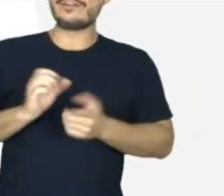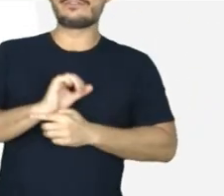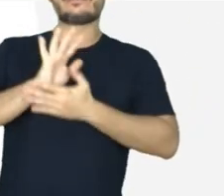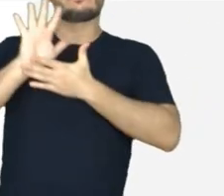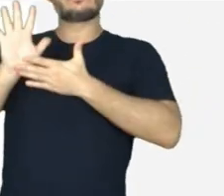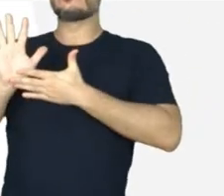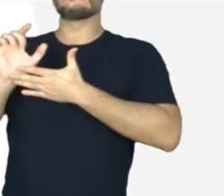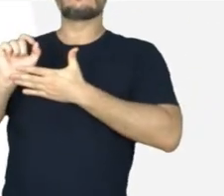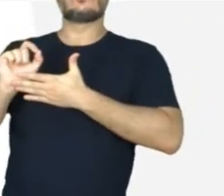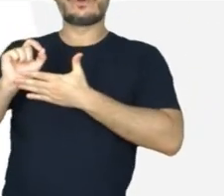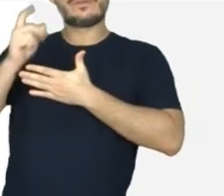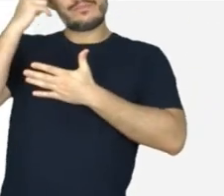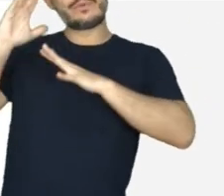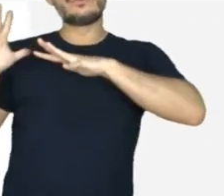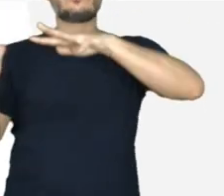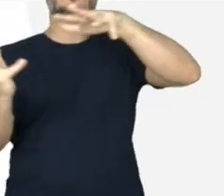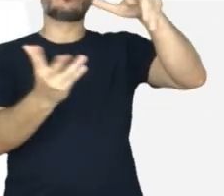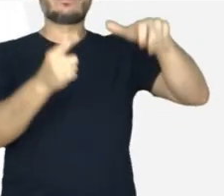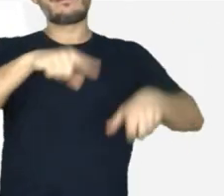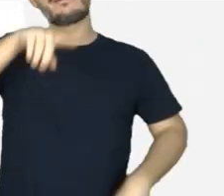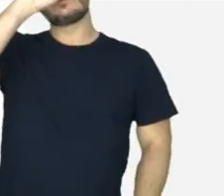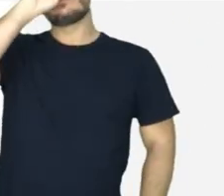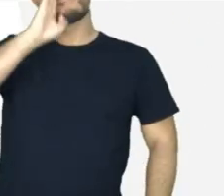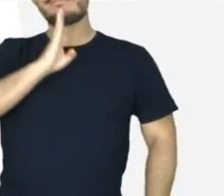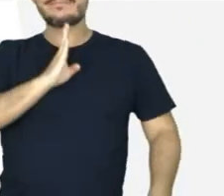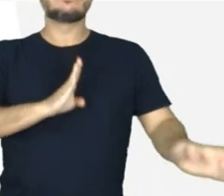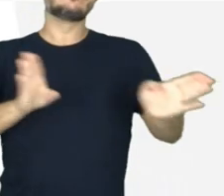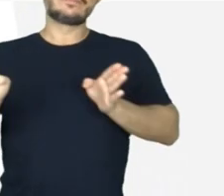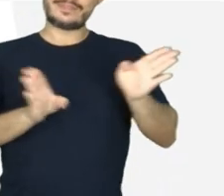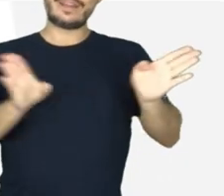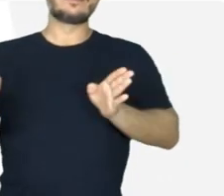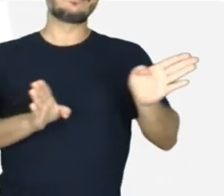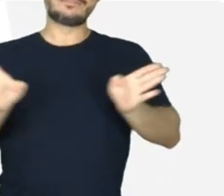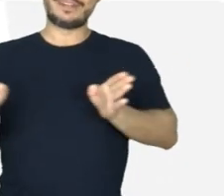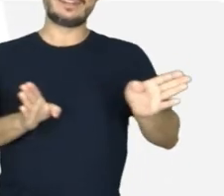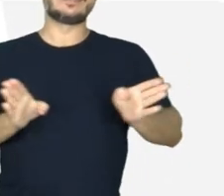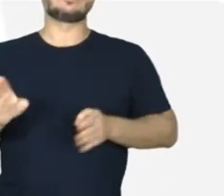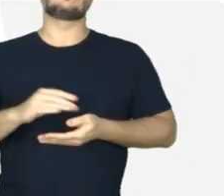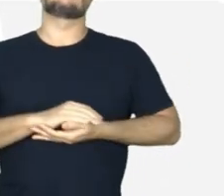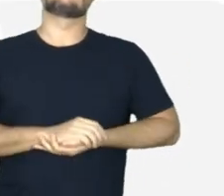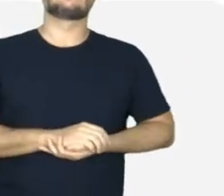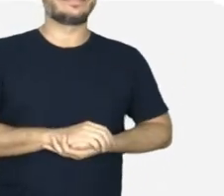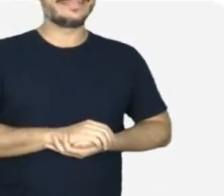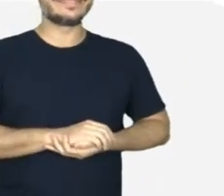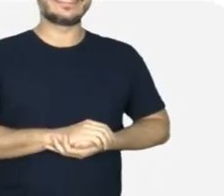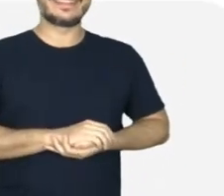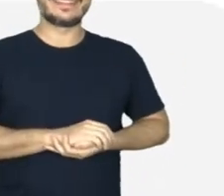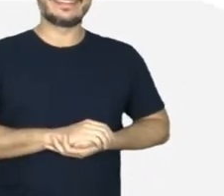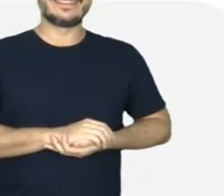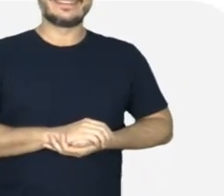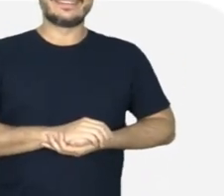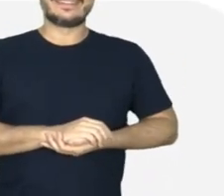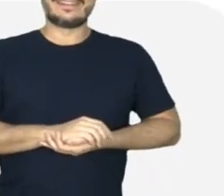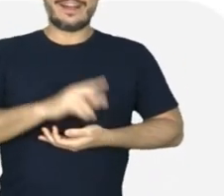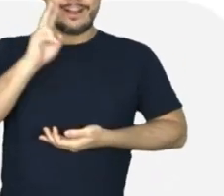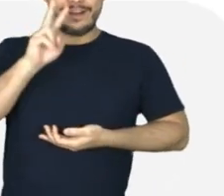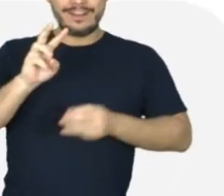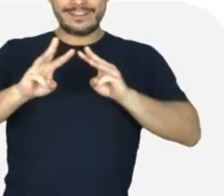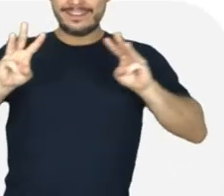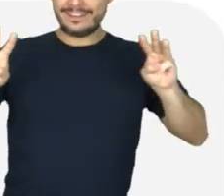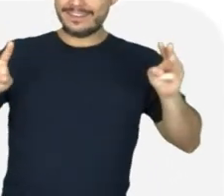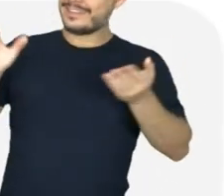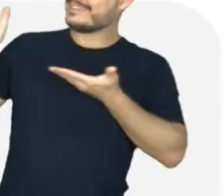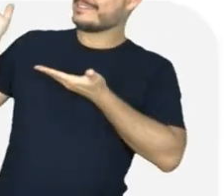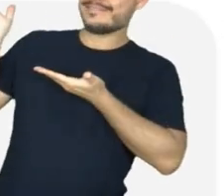um festival para todos. Gratuito e acessível. Logo do Acessa e ícones de acessibilidade. Acesse nosso site